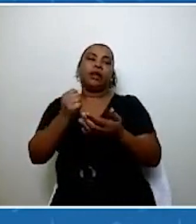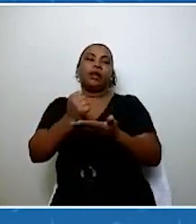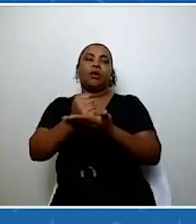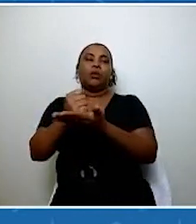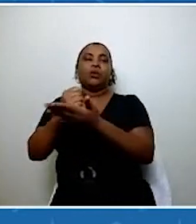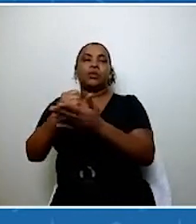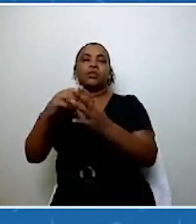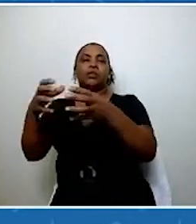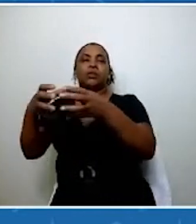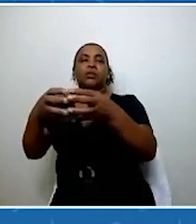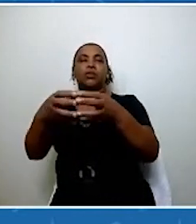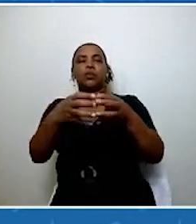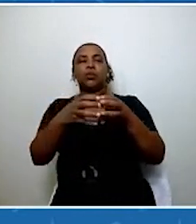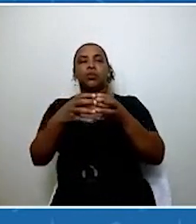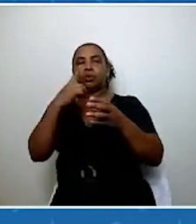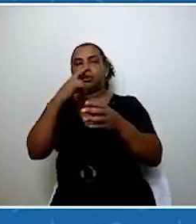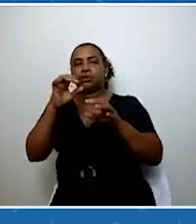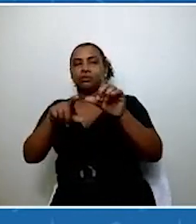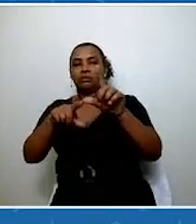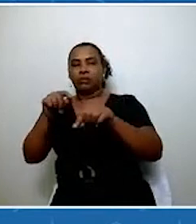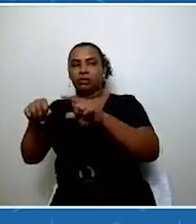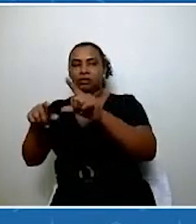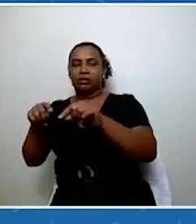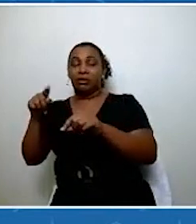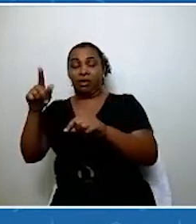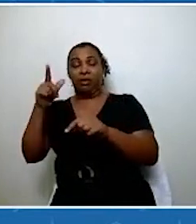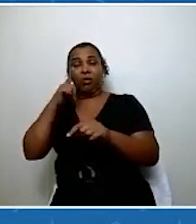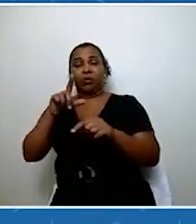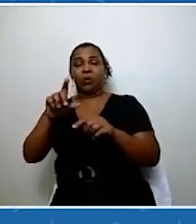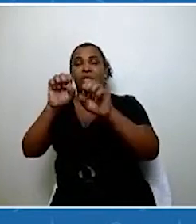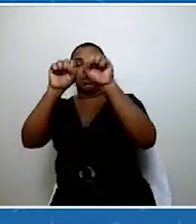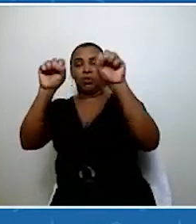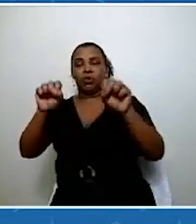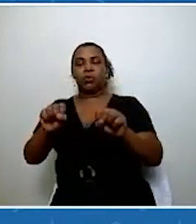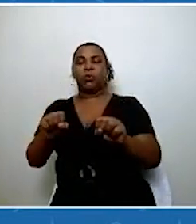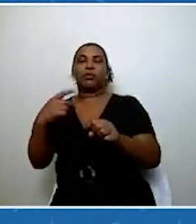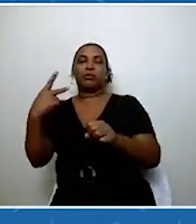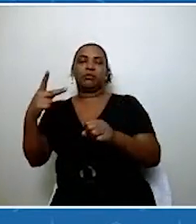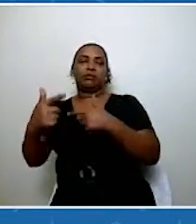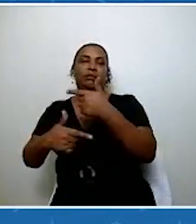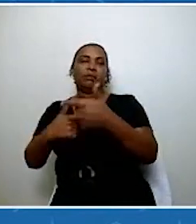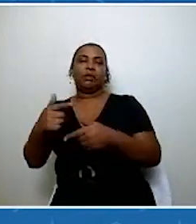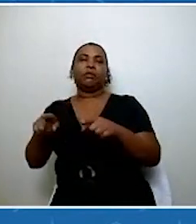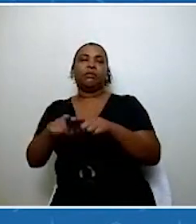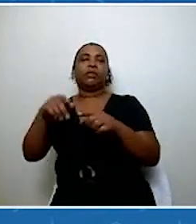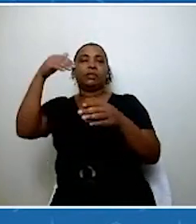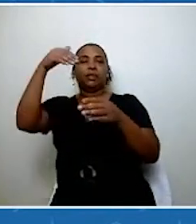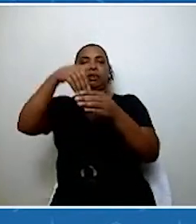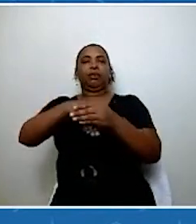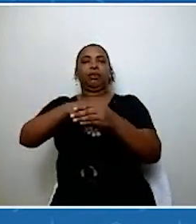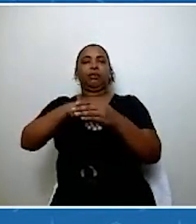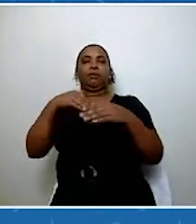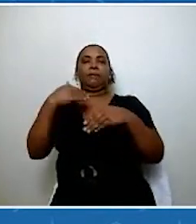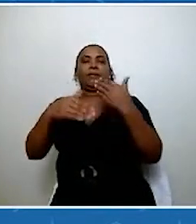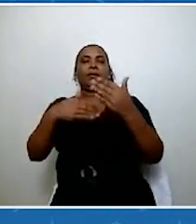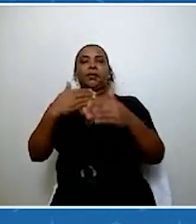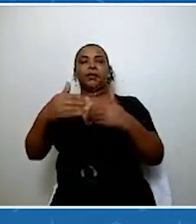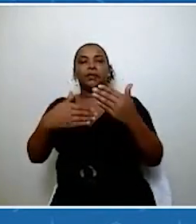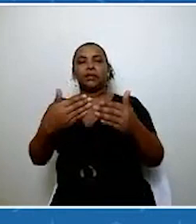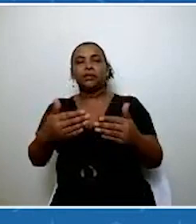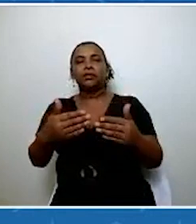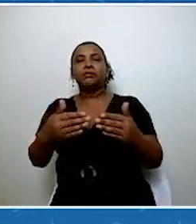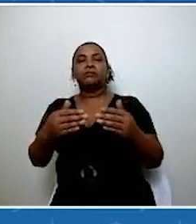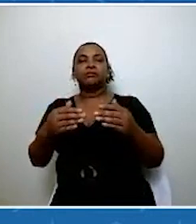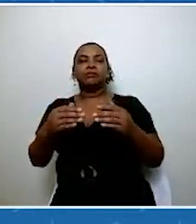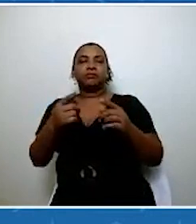estruturada. Além disso, a gente tem um processo interno também de manutenção da atualização da nossa agenda